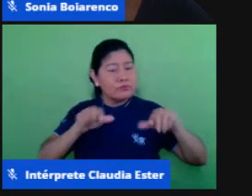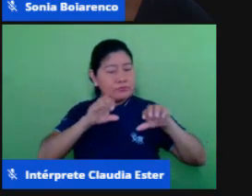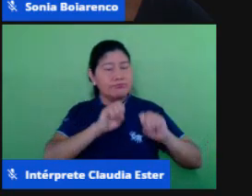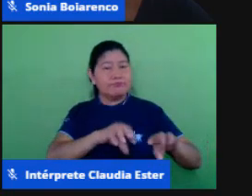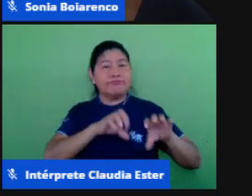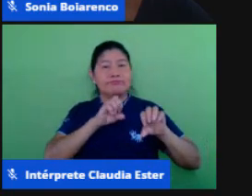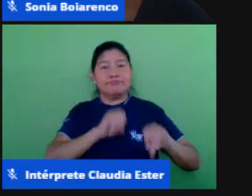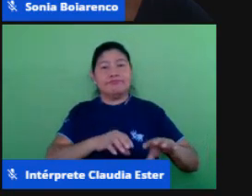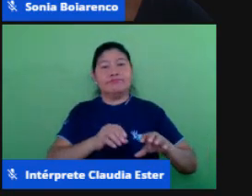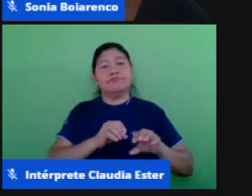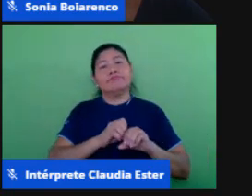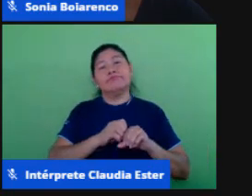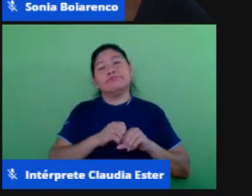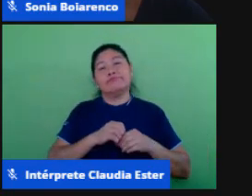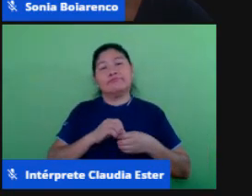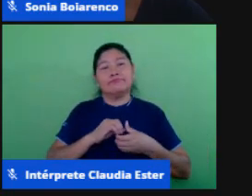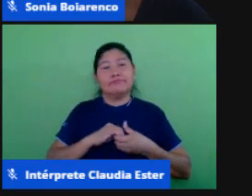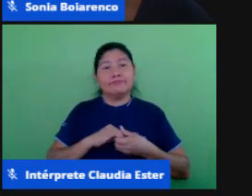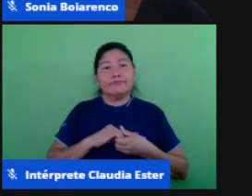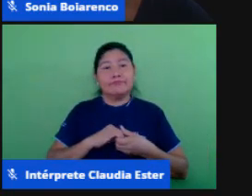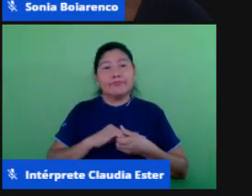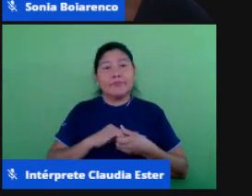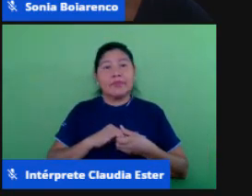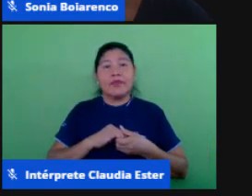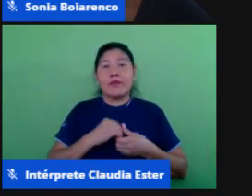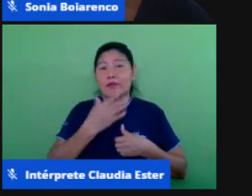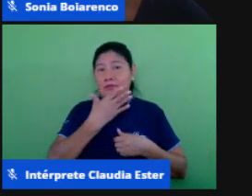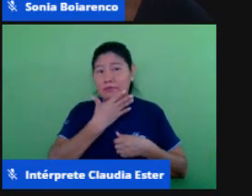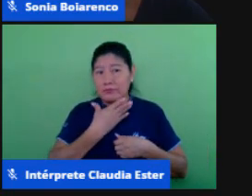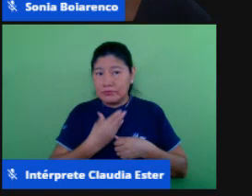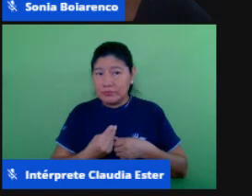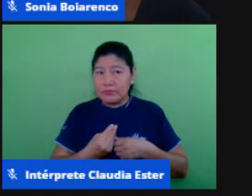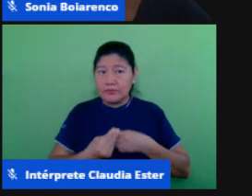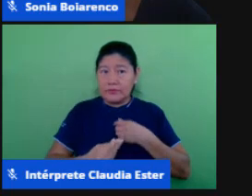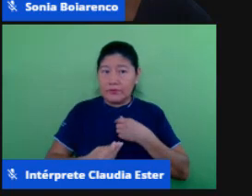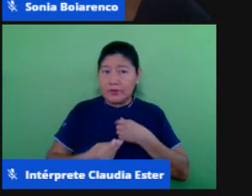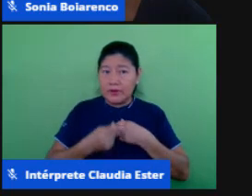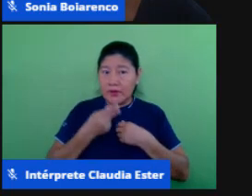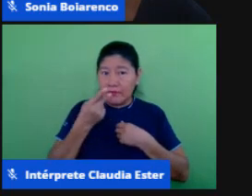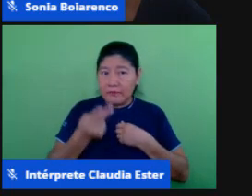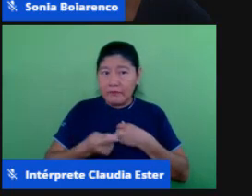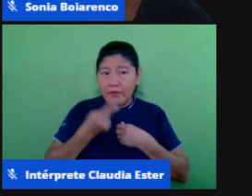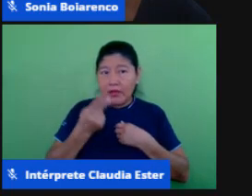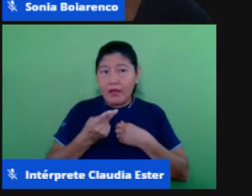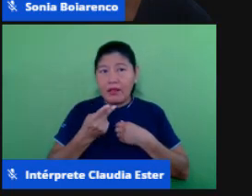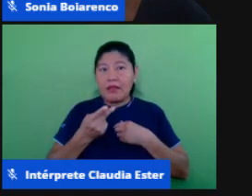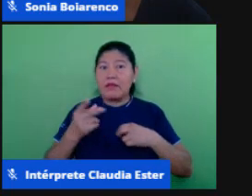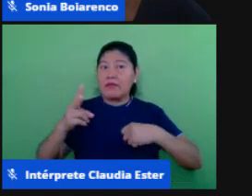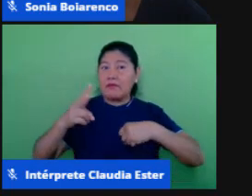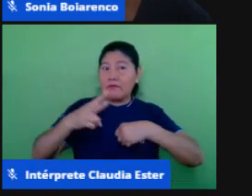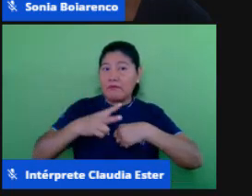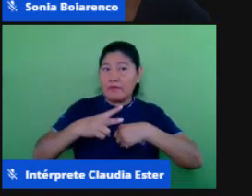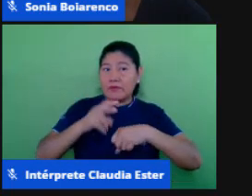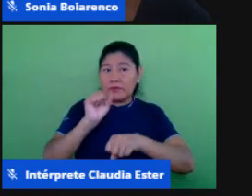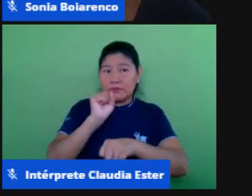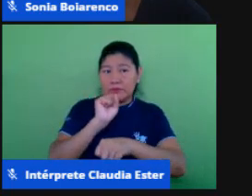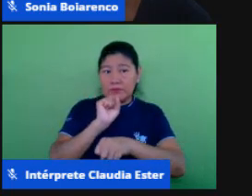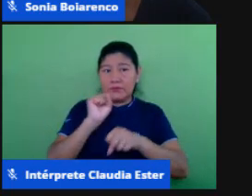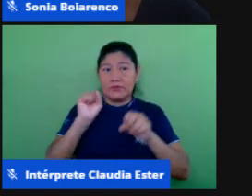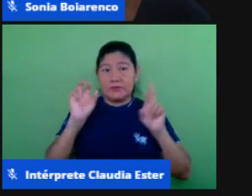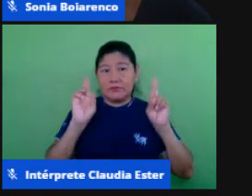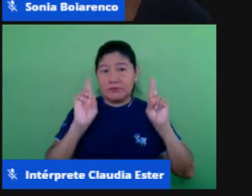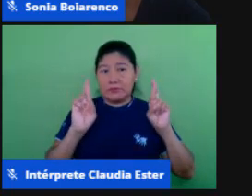e ele continua esperança do verbo esperar não é